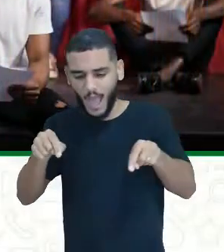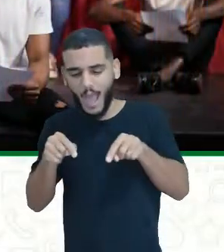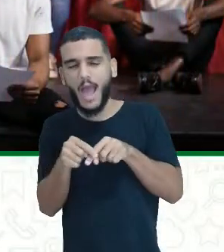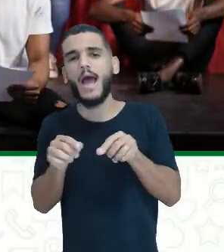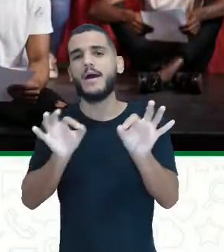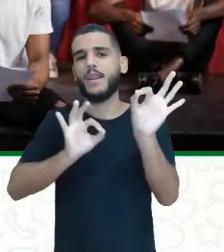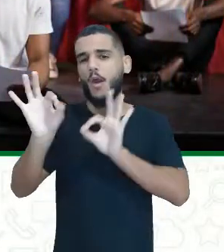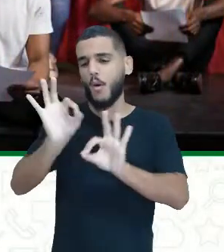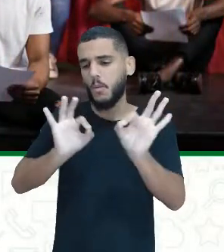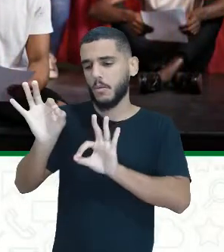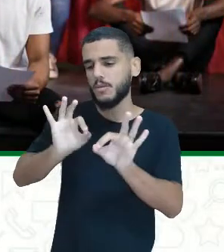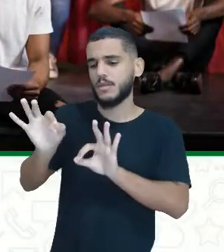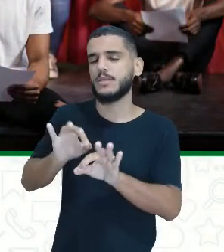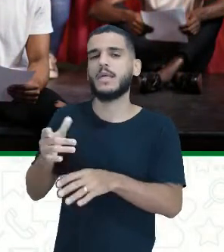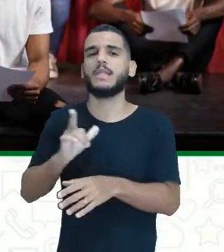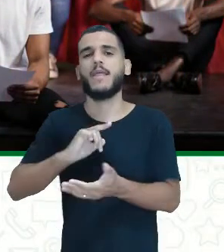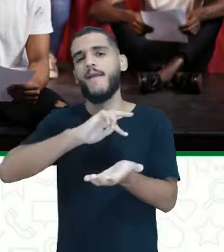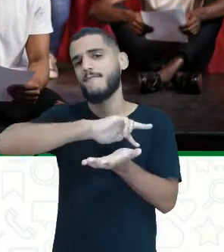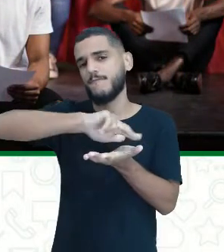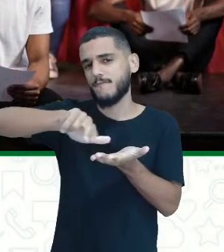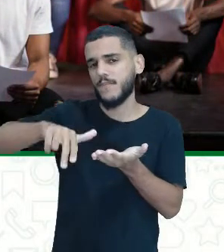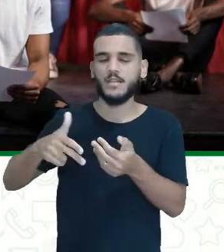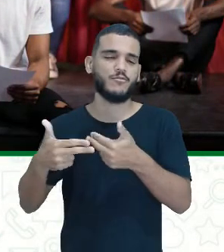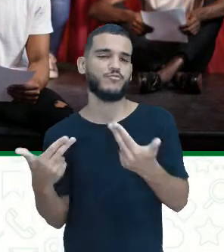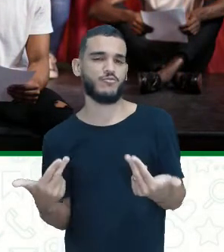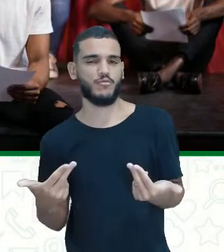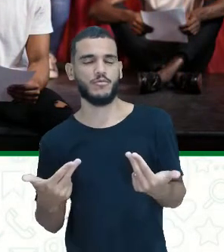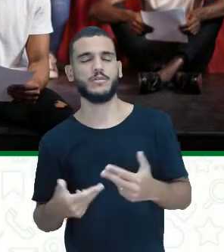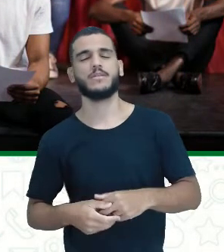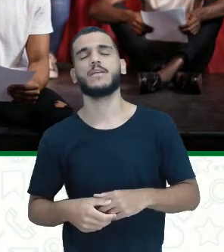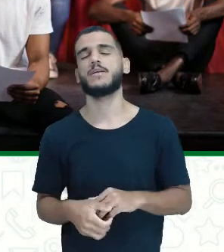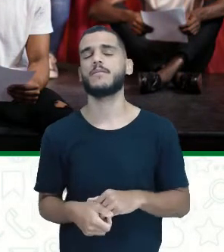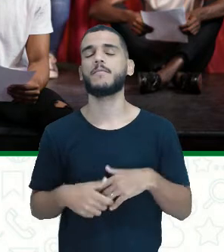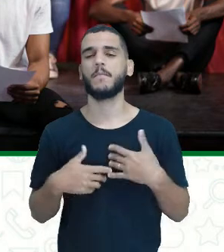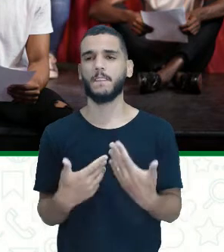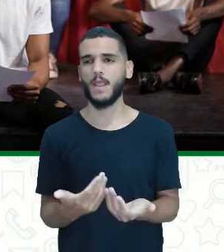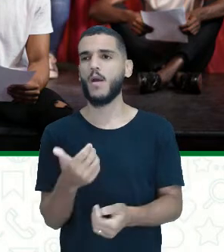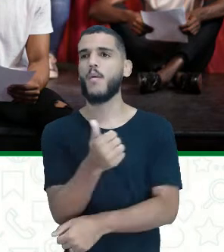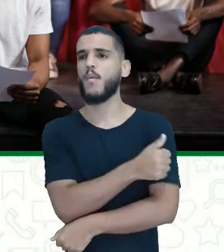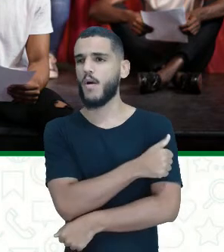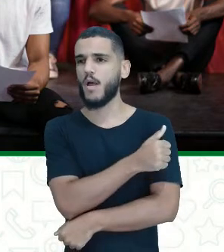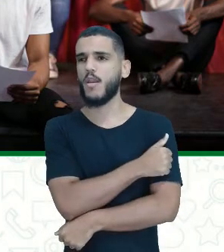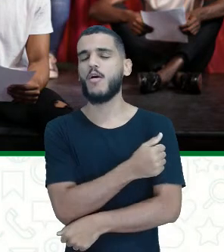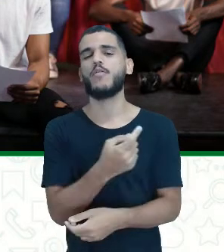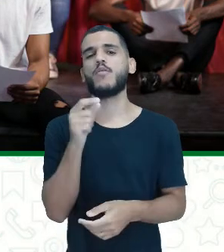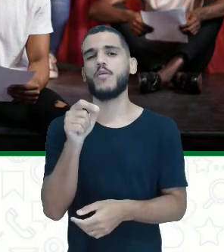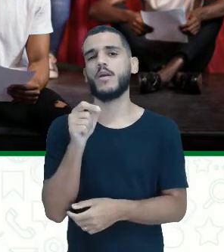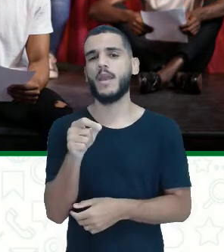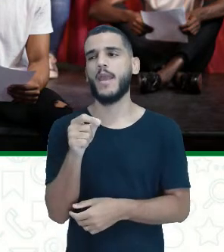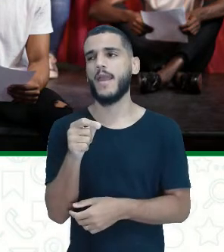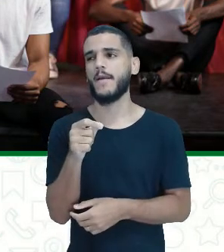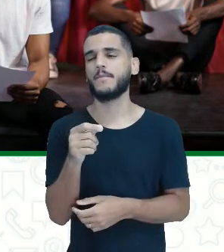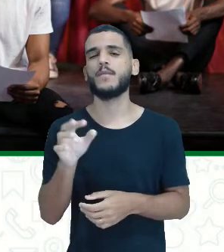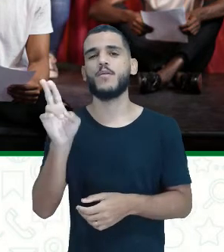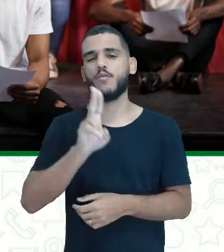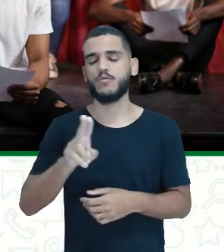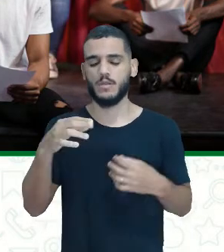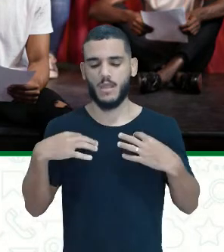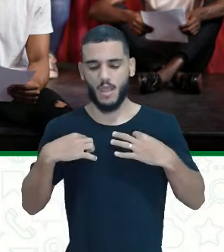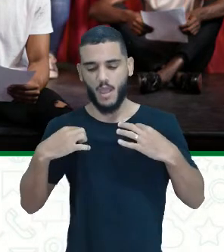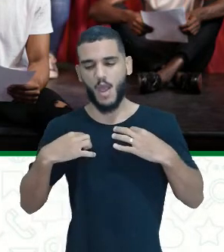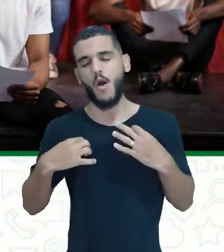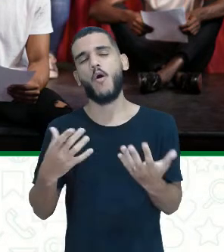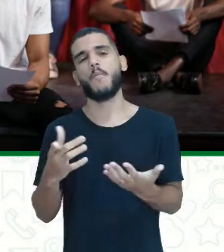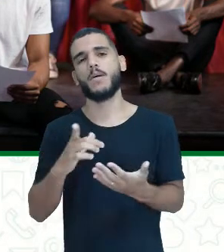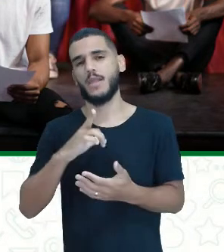cenografia, como a gente está vendo aqui nas imagens, né? O aluno, ele vai e ele vai provar a sua roupa, ele não faz a sua própria roupa, já tem